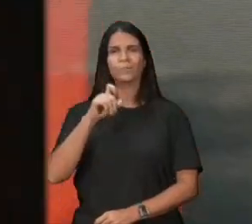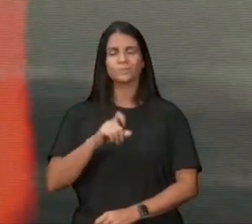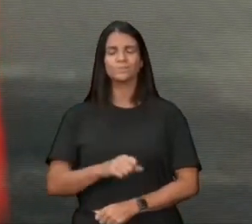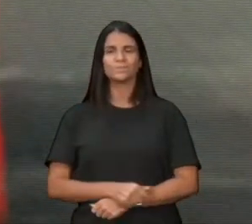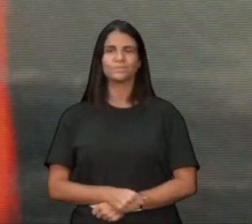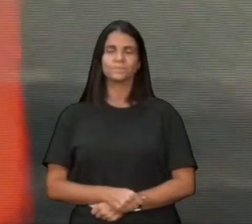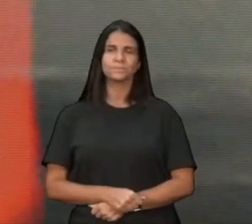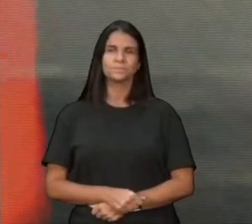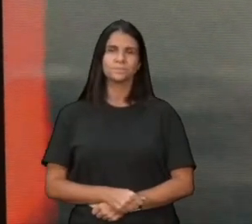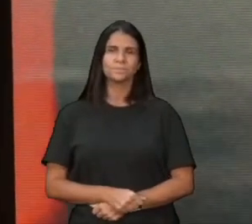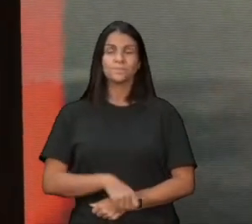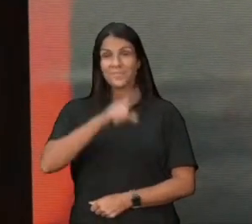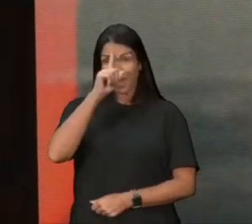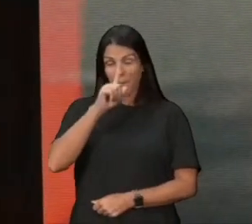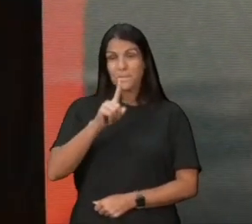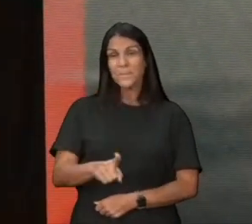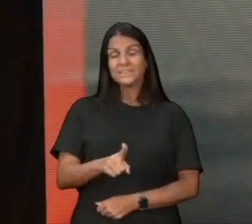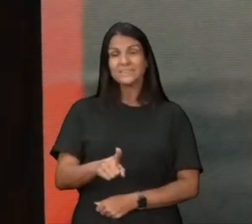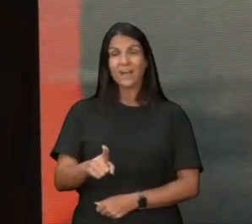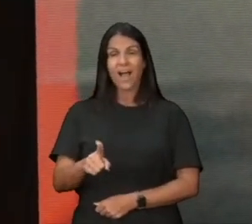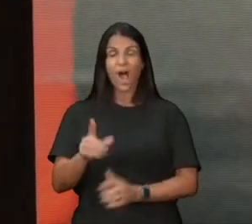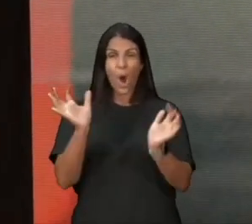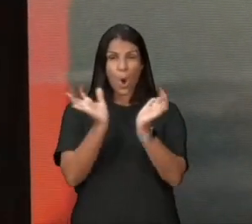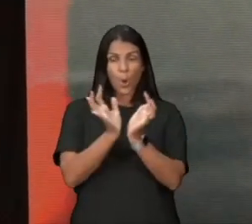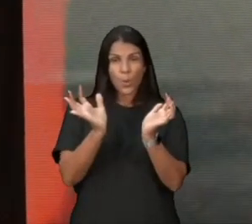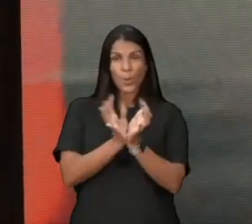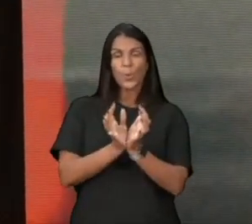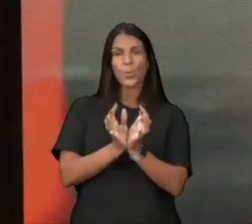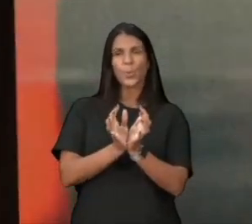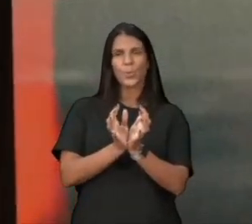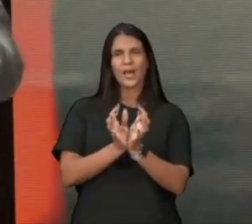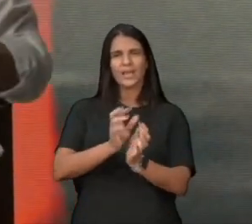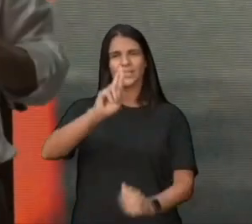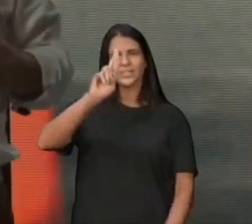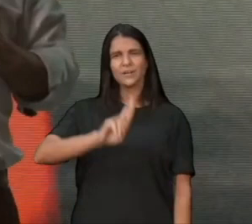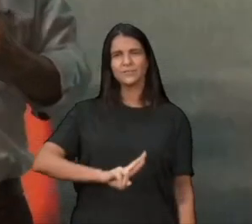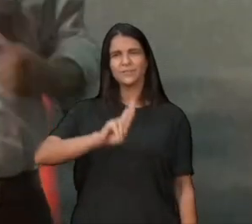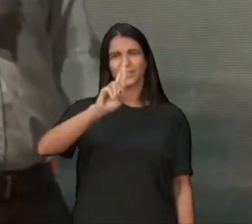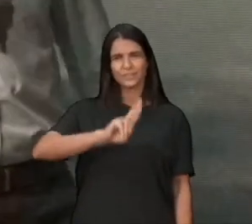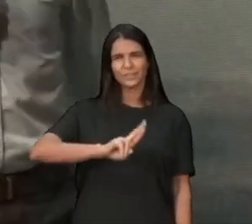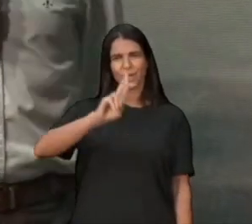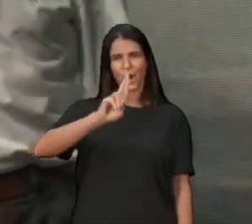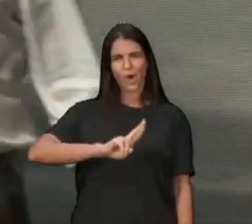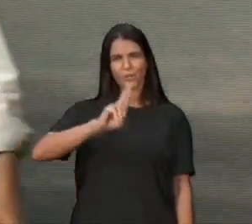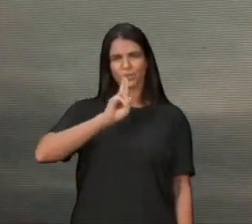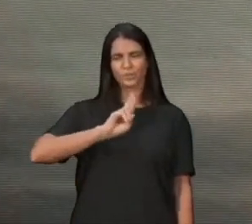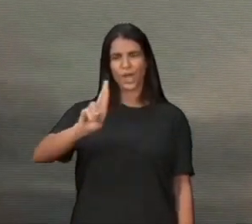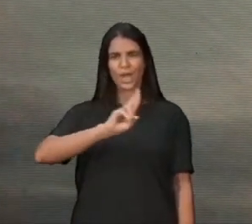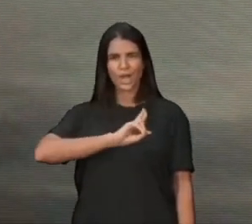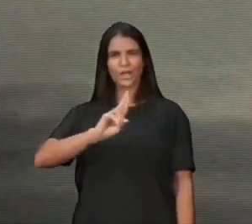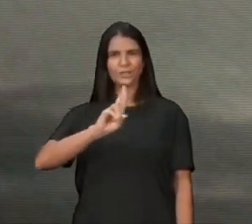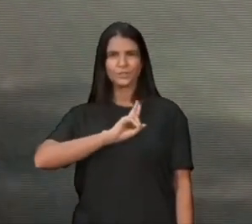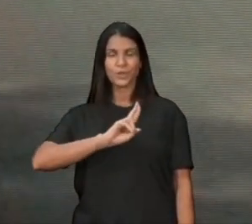então, ele manda um grupo, de religiosos, até Jesus, e esses religiosos,